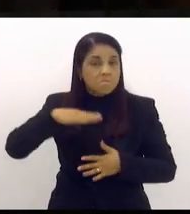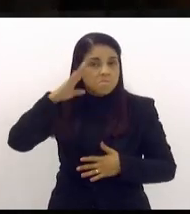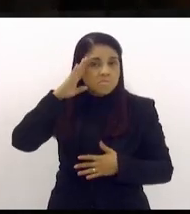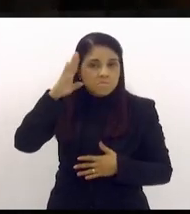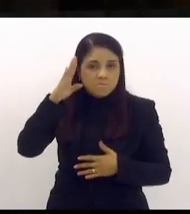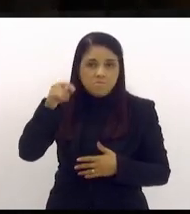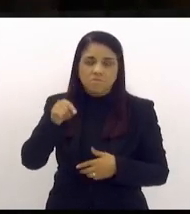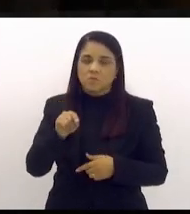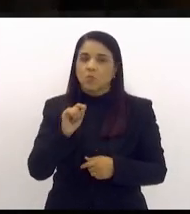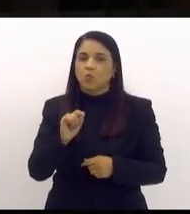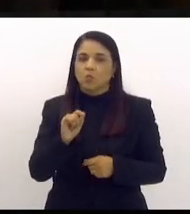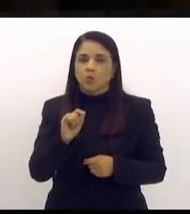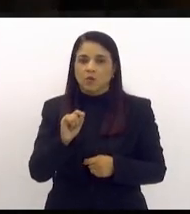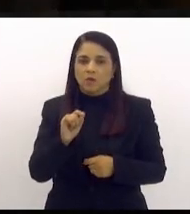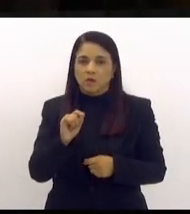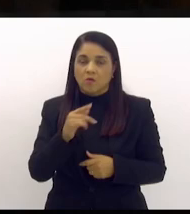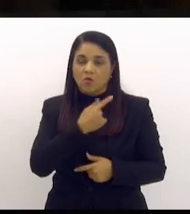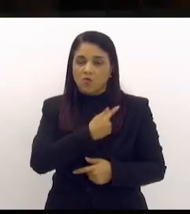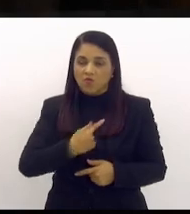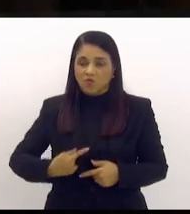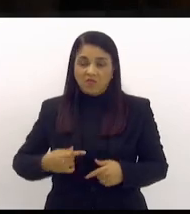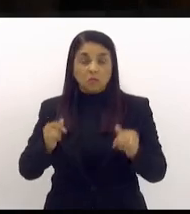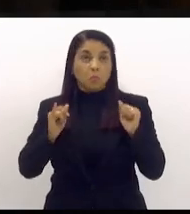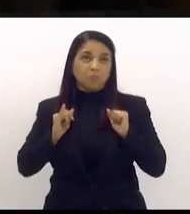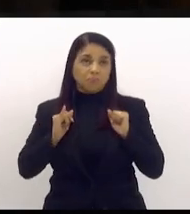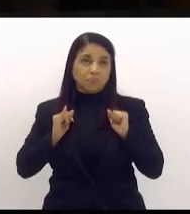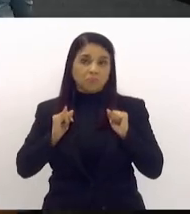pela inação do governo. Muito obrigado.